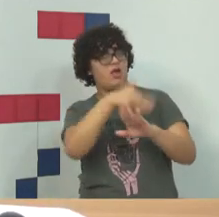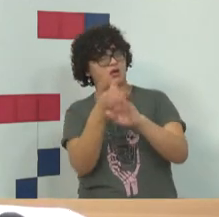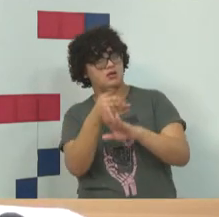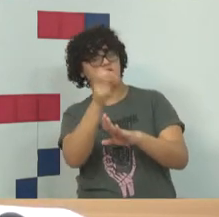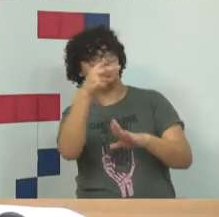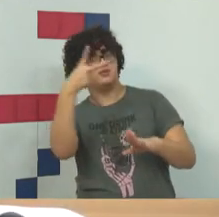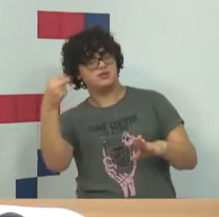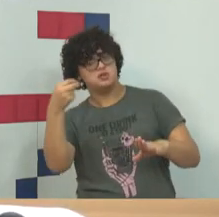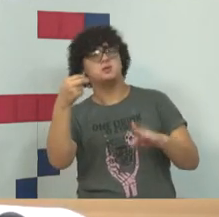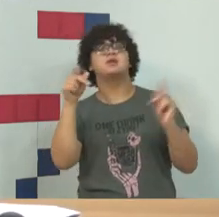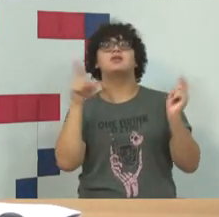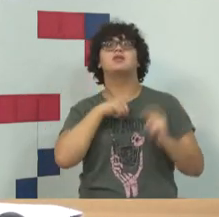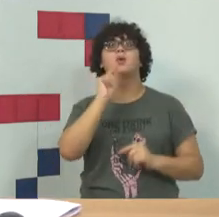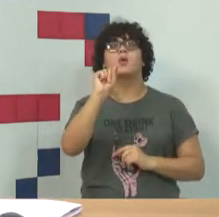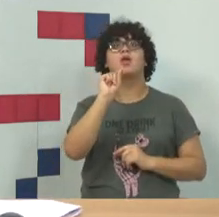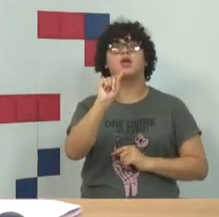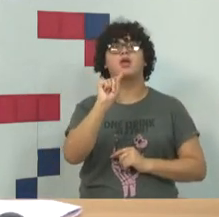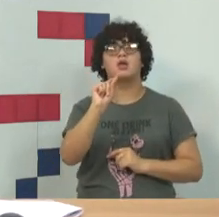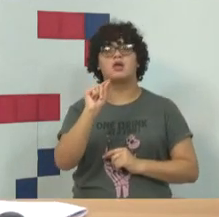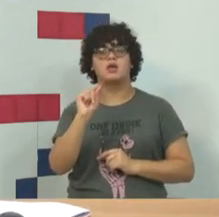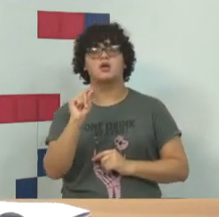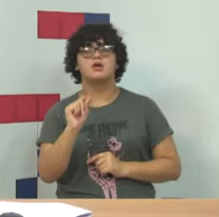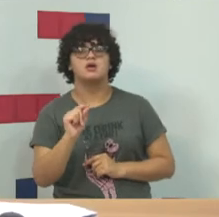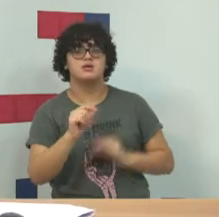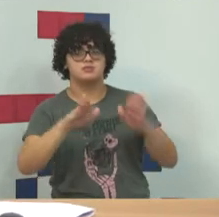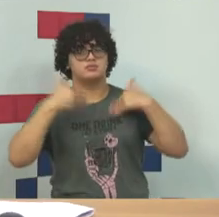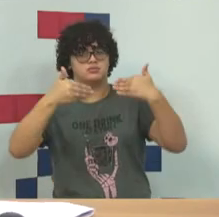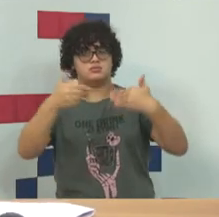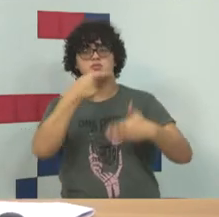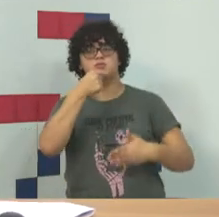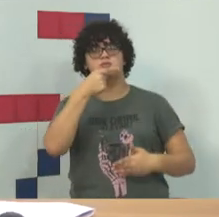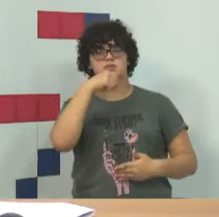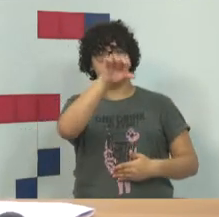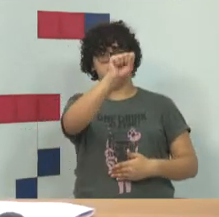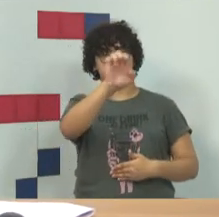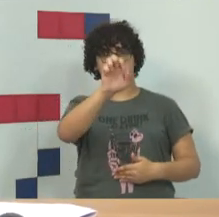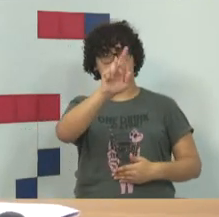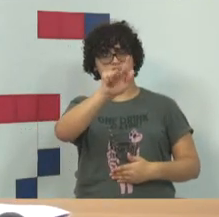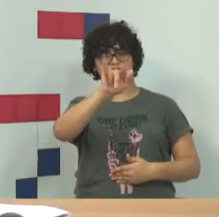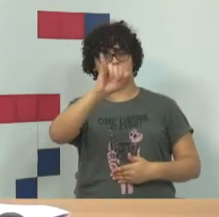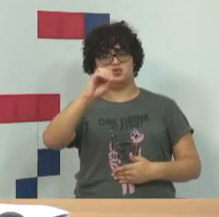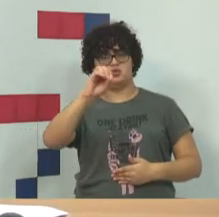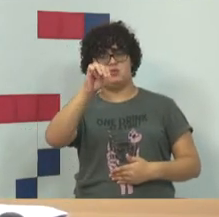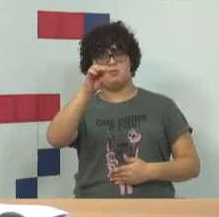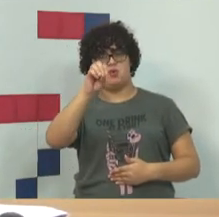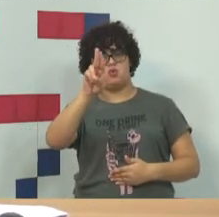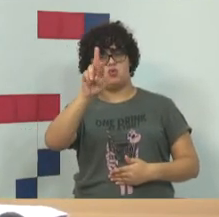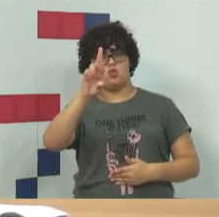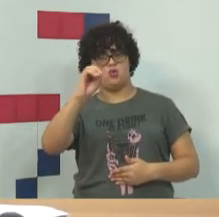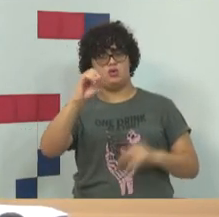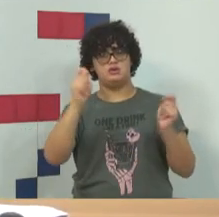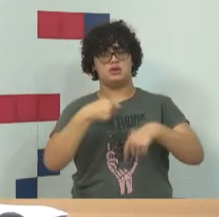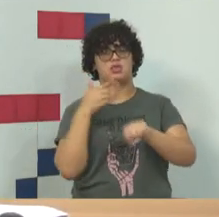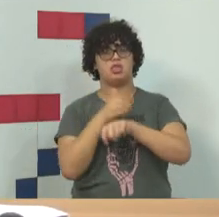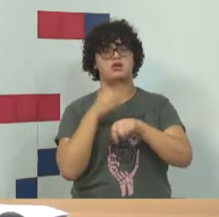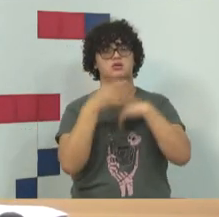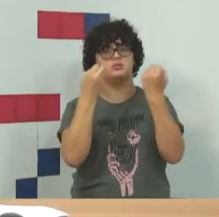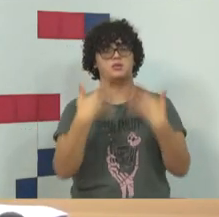anticrimes que teve o então ministro Sérgio Moro como o seu grande defensor, transforma o sistema